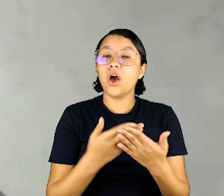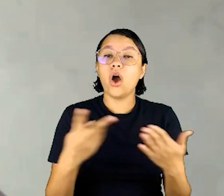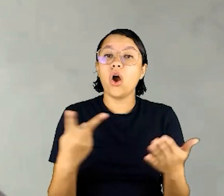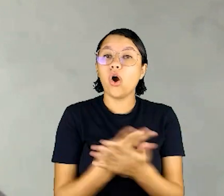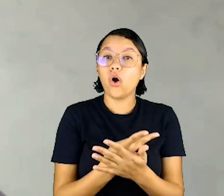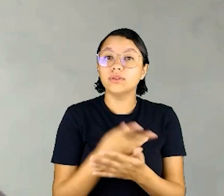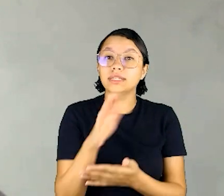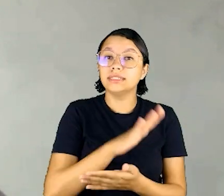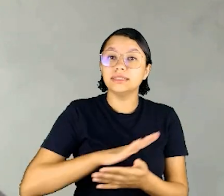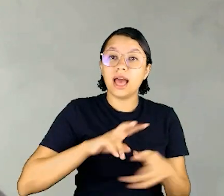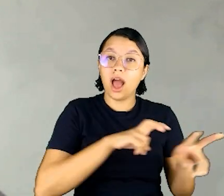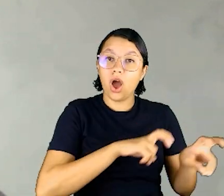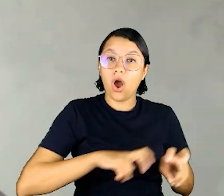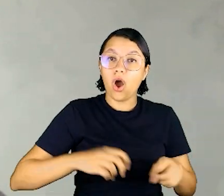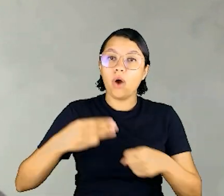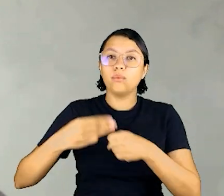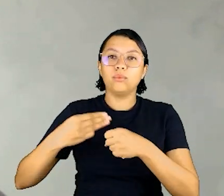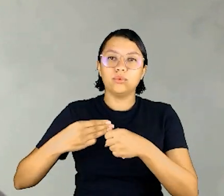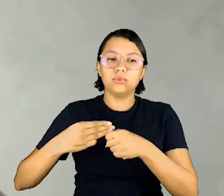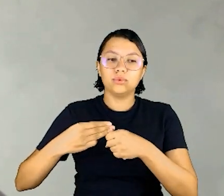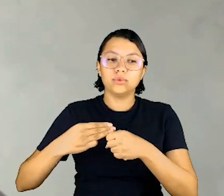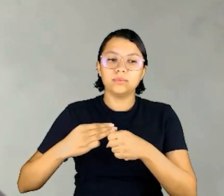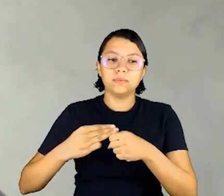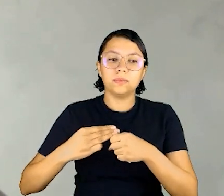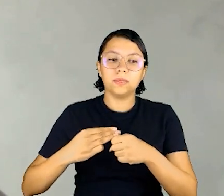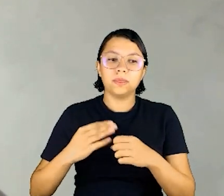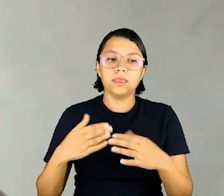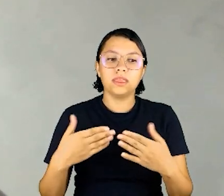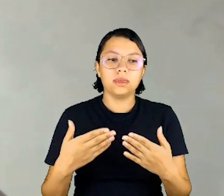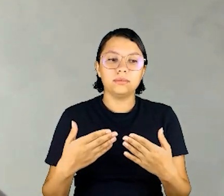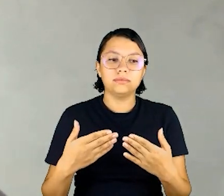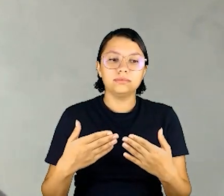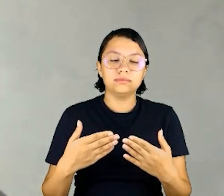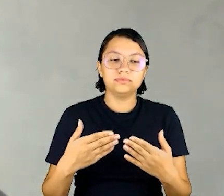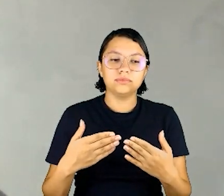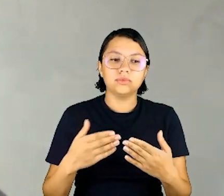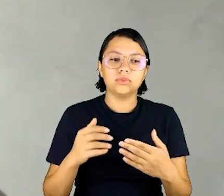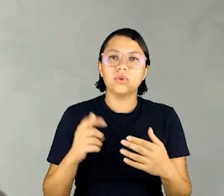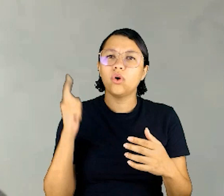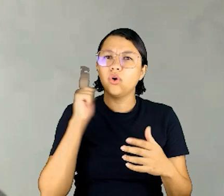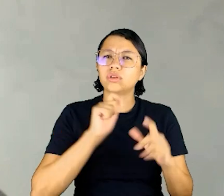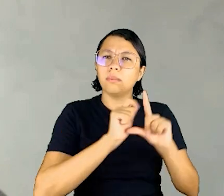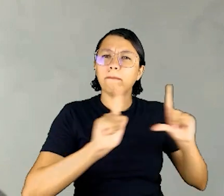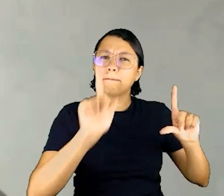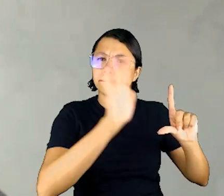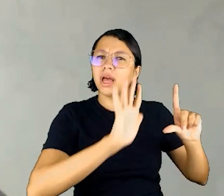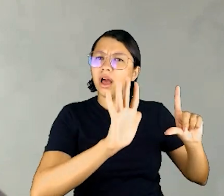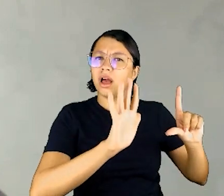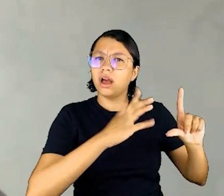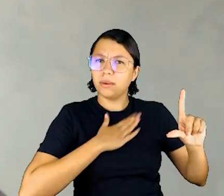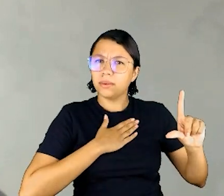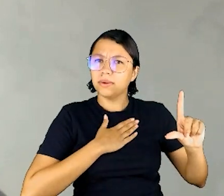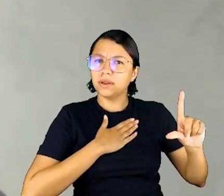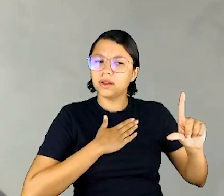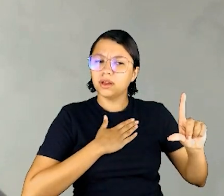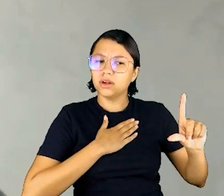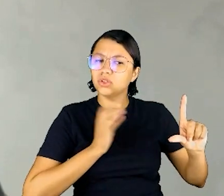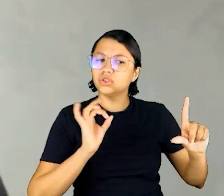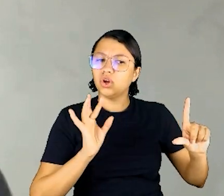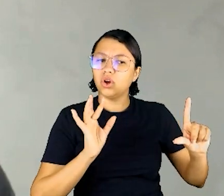acontecendo na zona rural rural do município. Então, Wagner, se você puder compartilhar a tela, por favor,